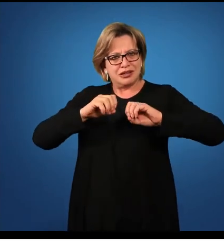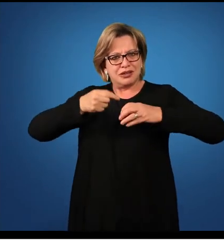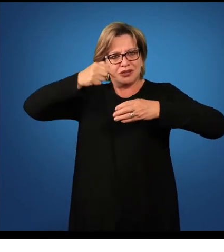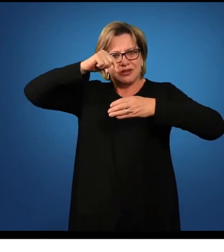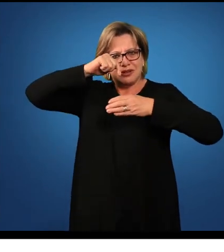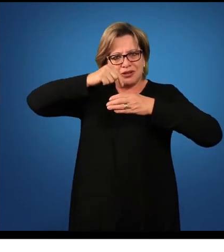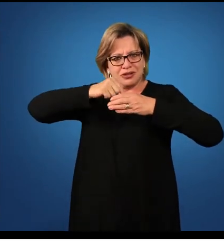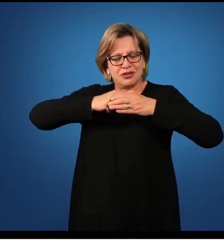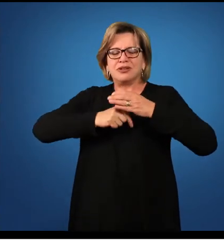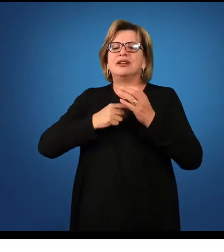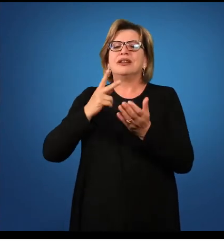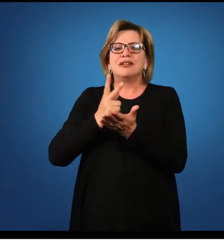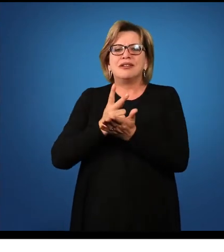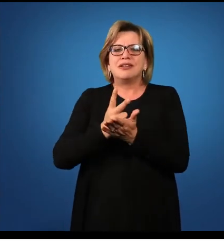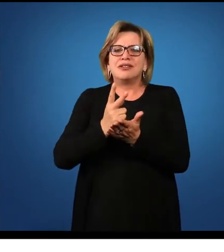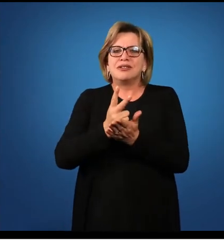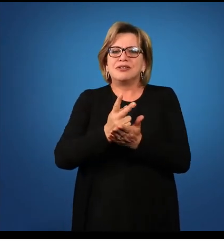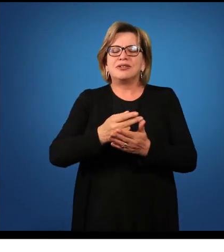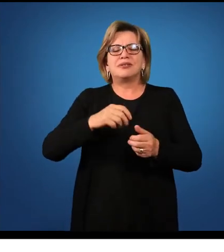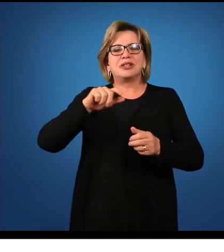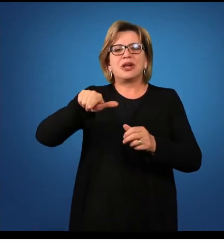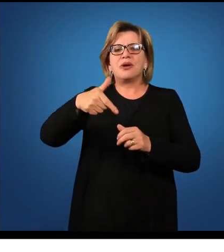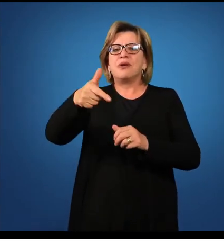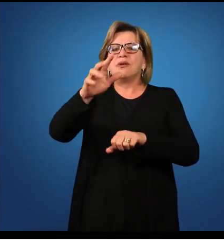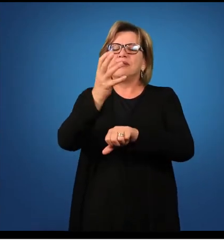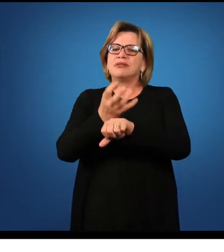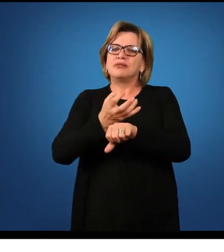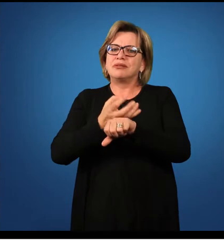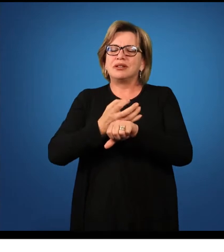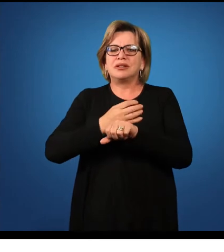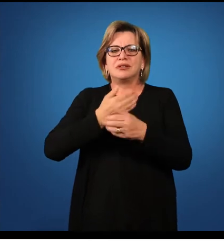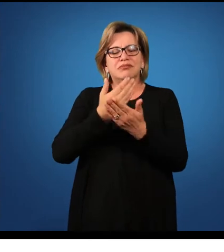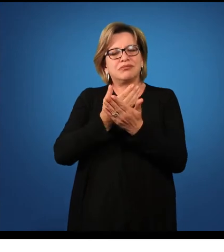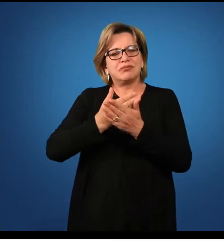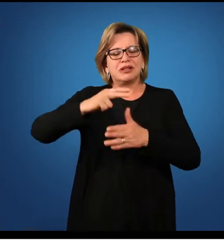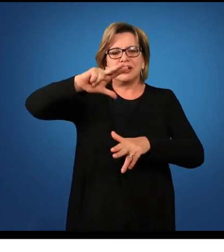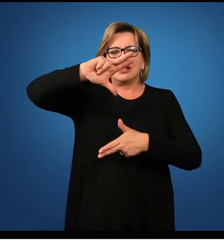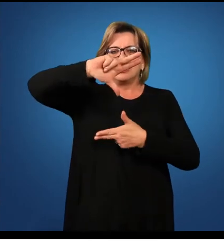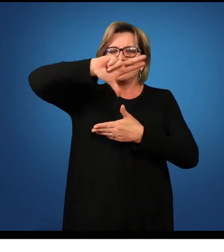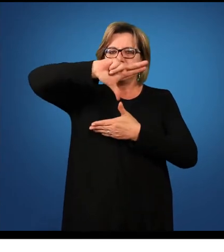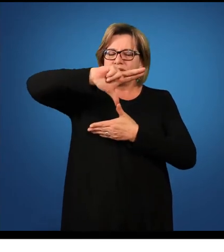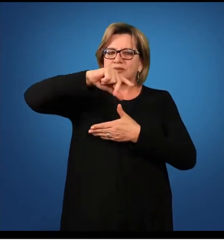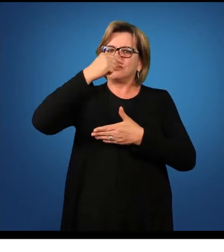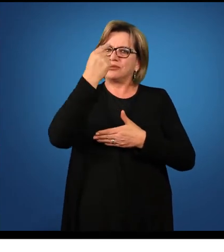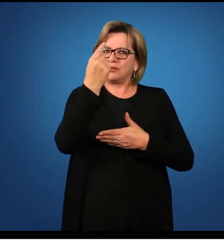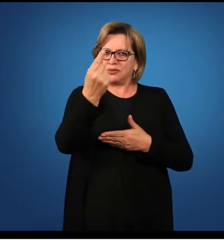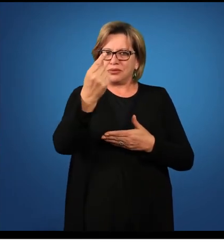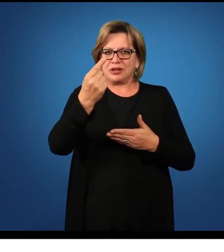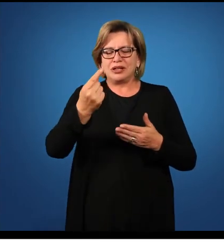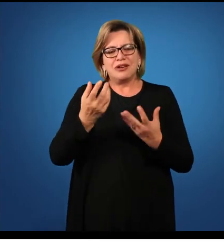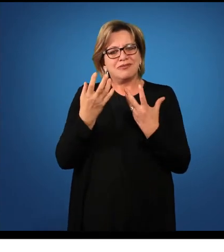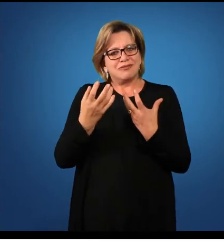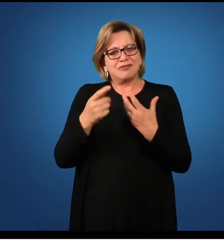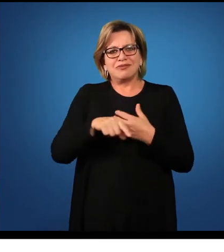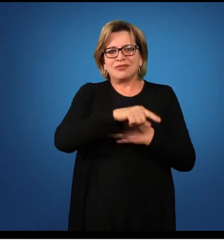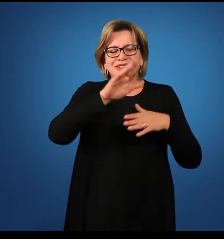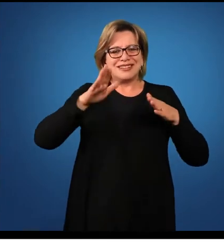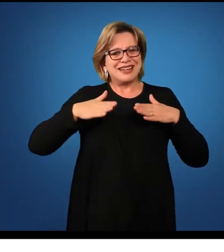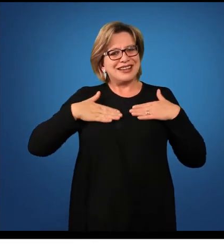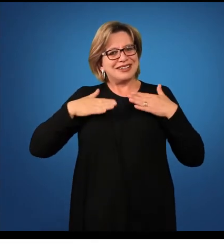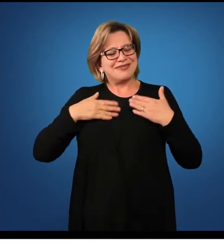que uma continuação de estudos latinos 1. Espero que vocês estejam bem animados para